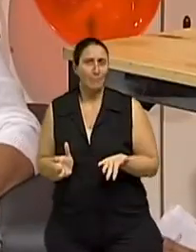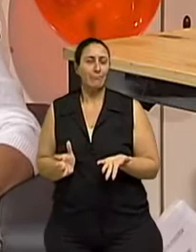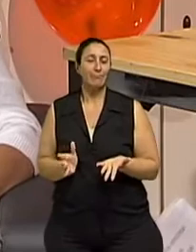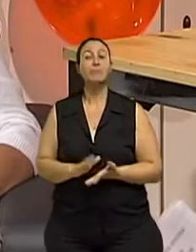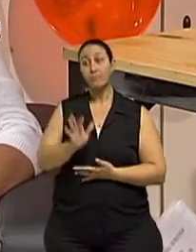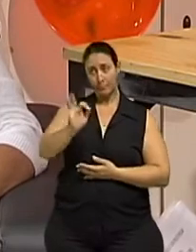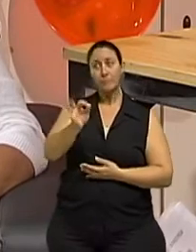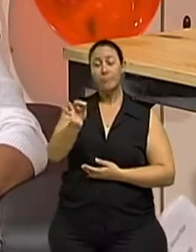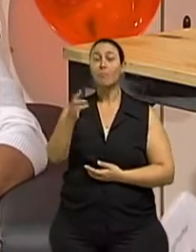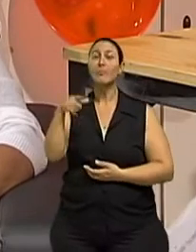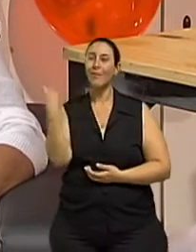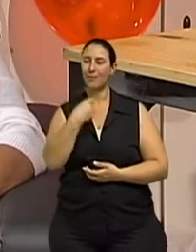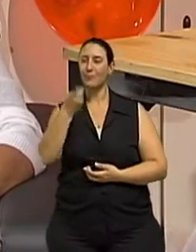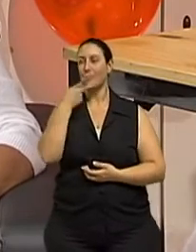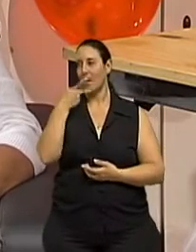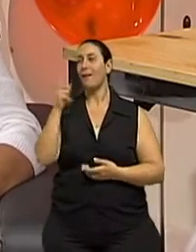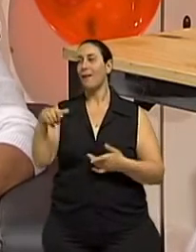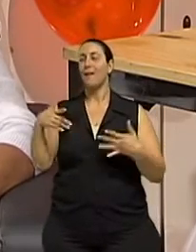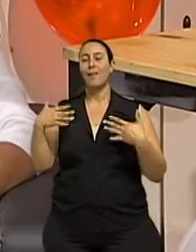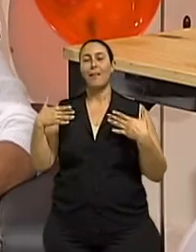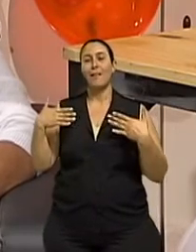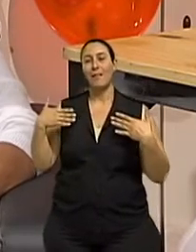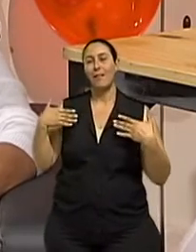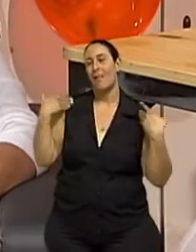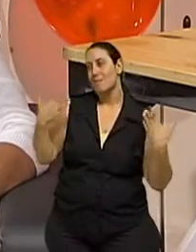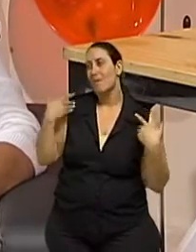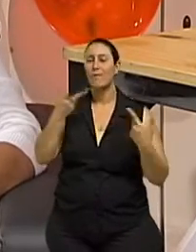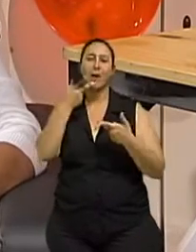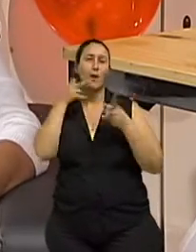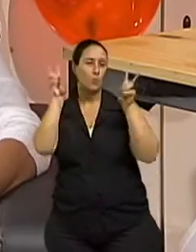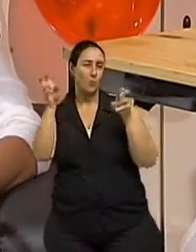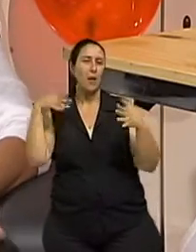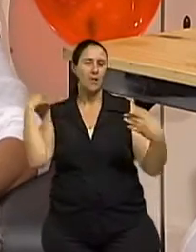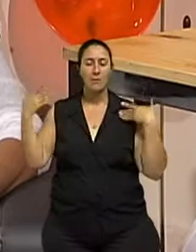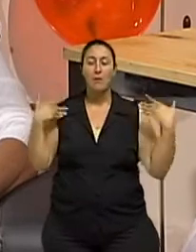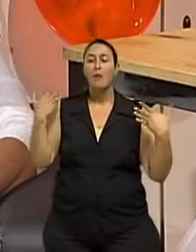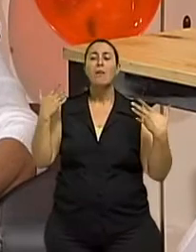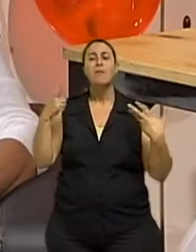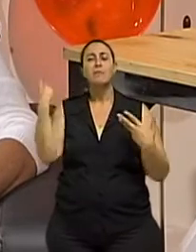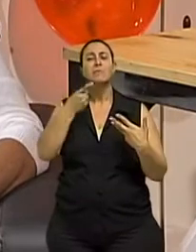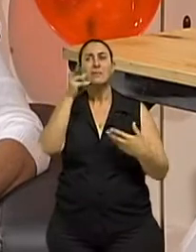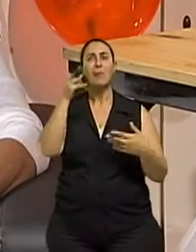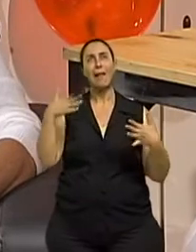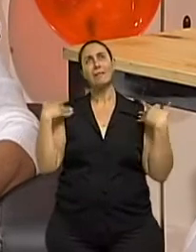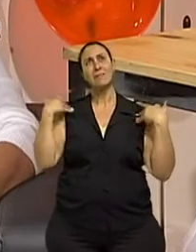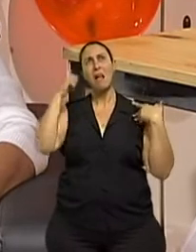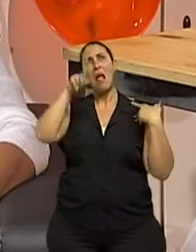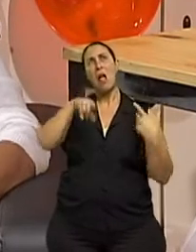gente discute lazer, discute-se lazer como uma oposição ao trabalho.